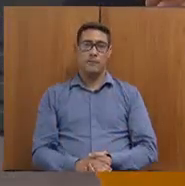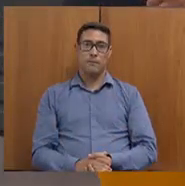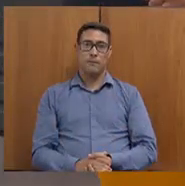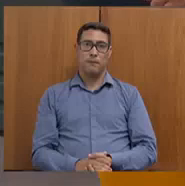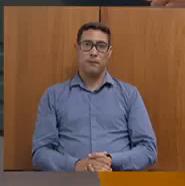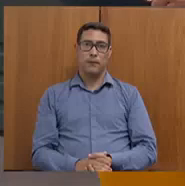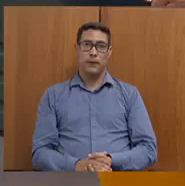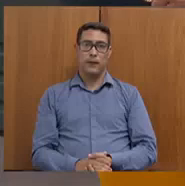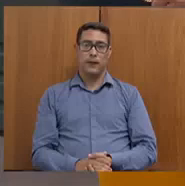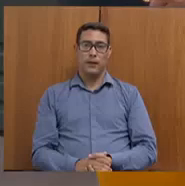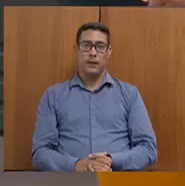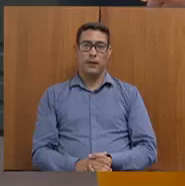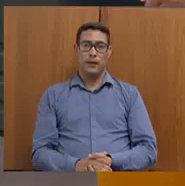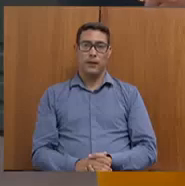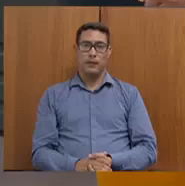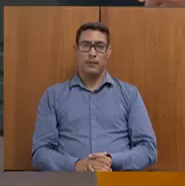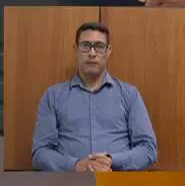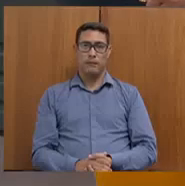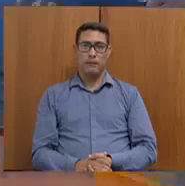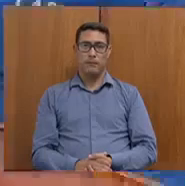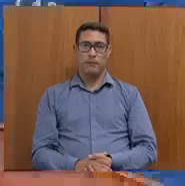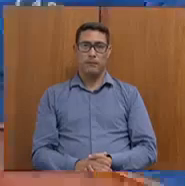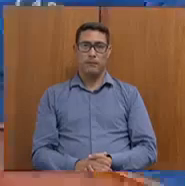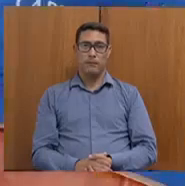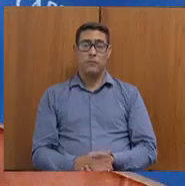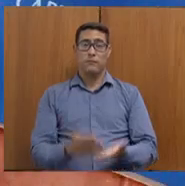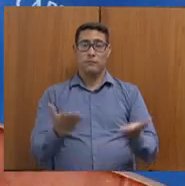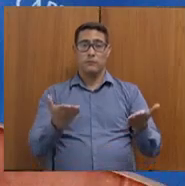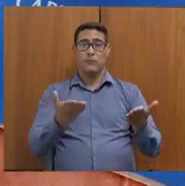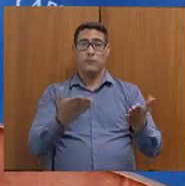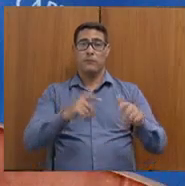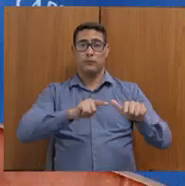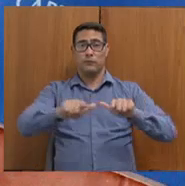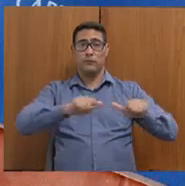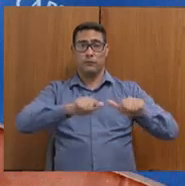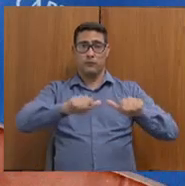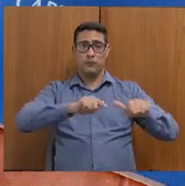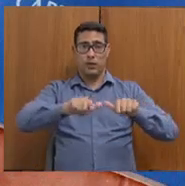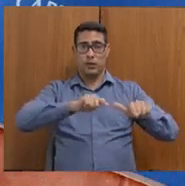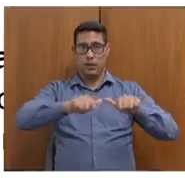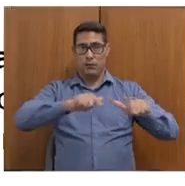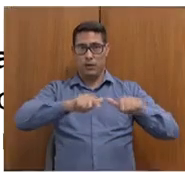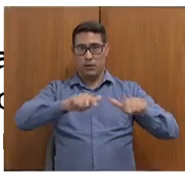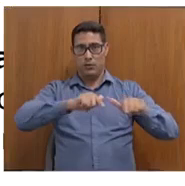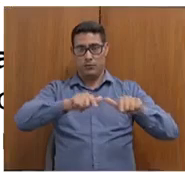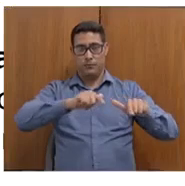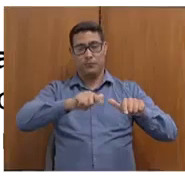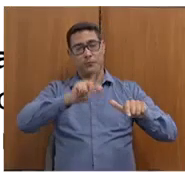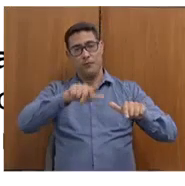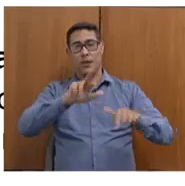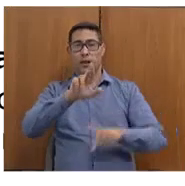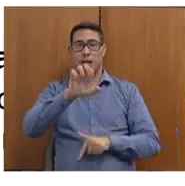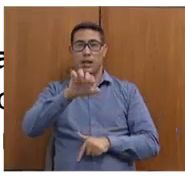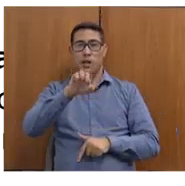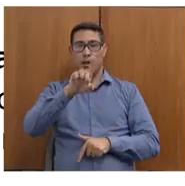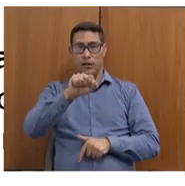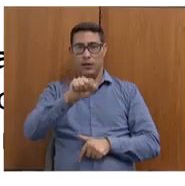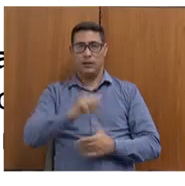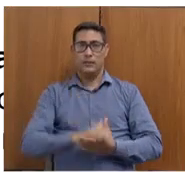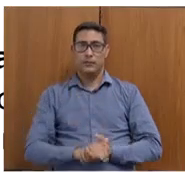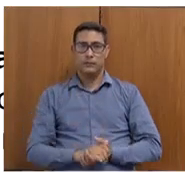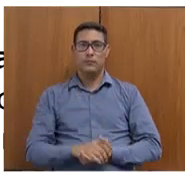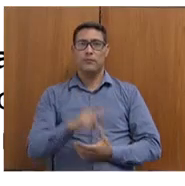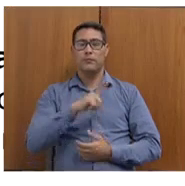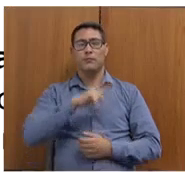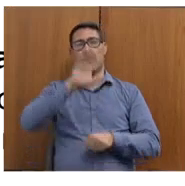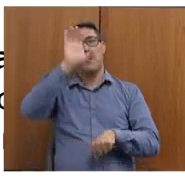Gostaria de ir agora para trabalho, emprego e renda. Em trabalho, emprego e renda, nós temos cursos